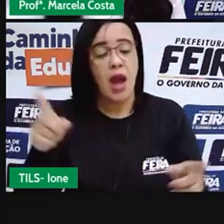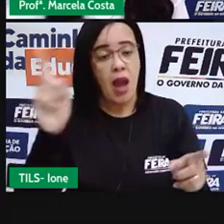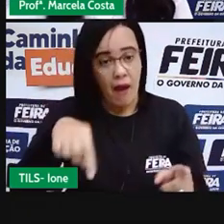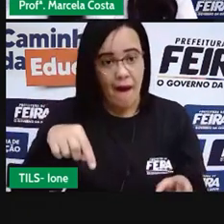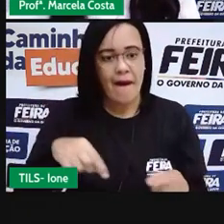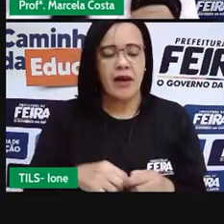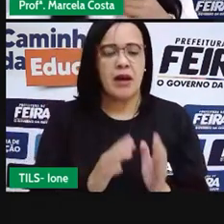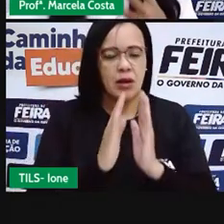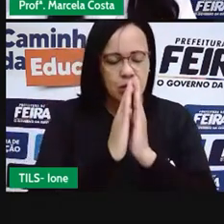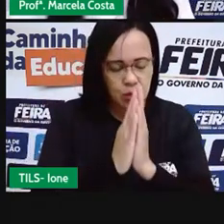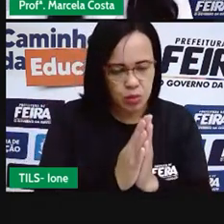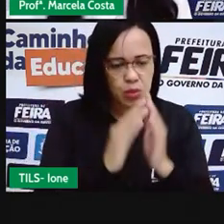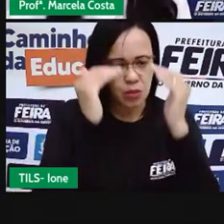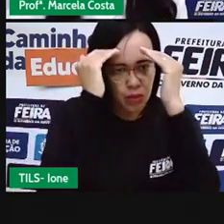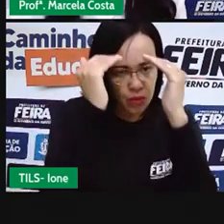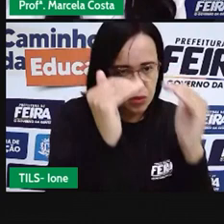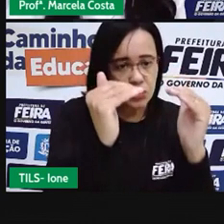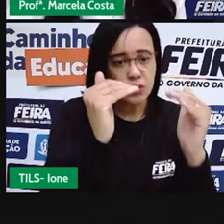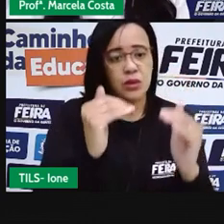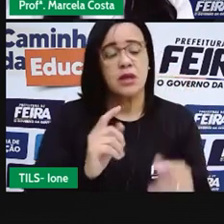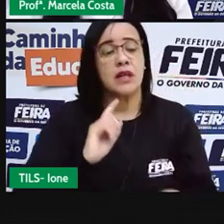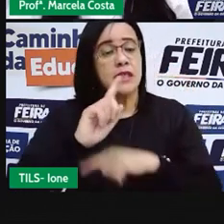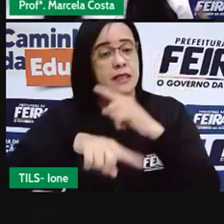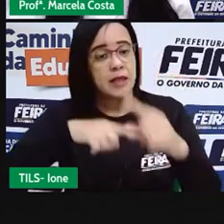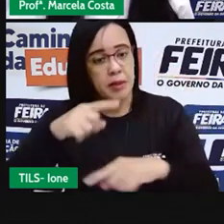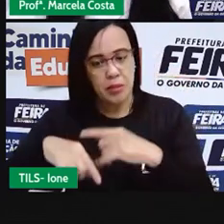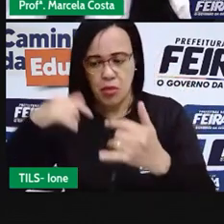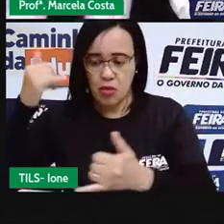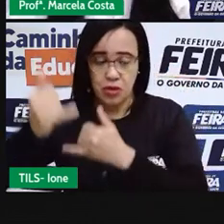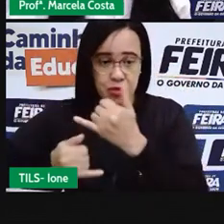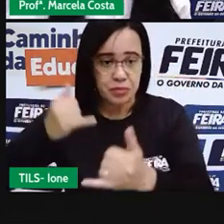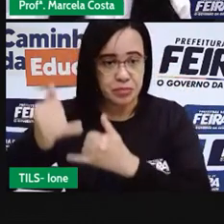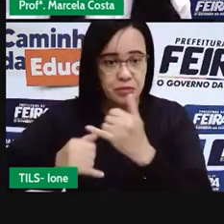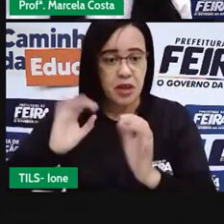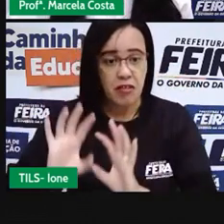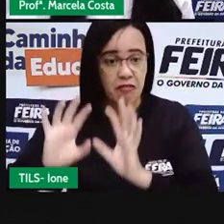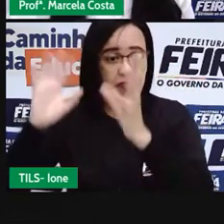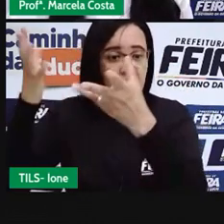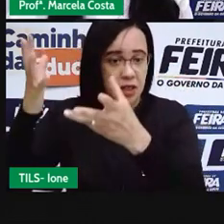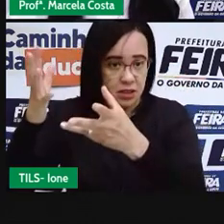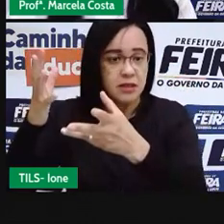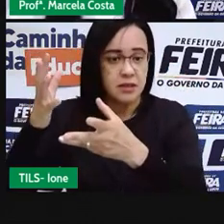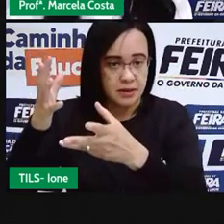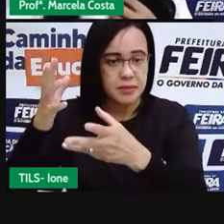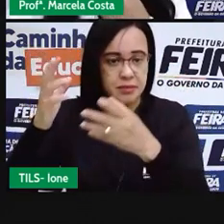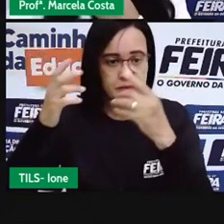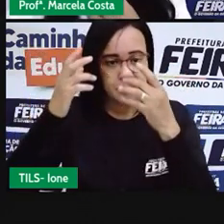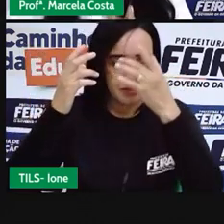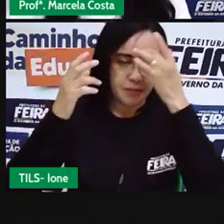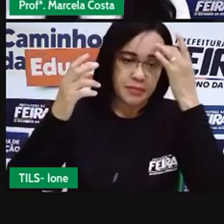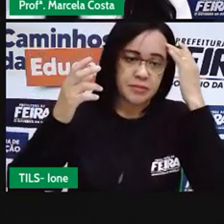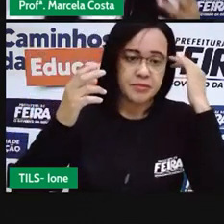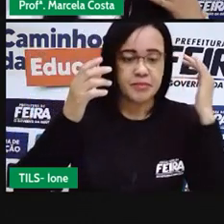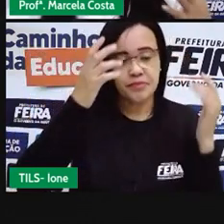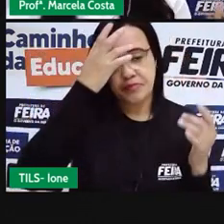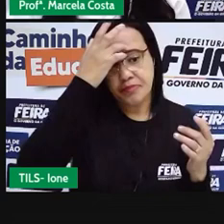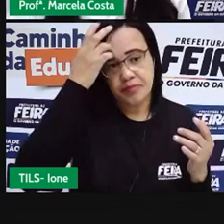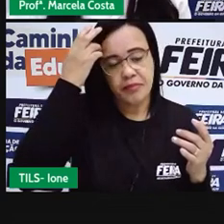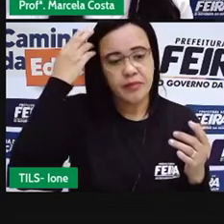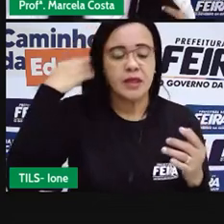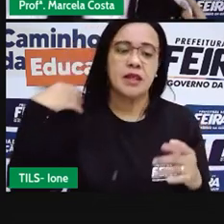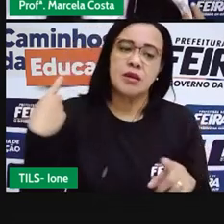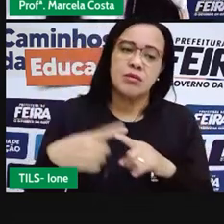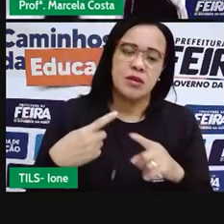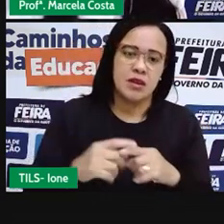parte profana. Além dos bandos anunciadores, que eram formados por jovens mascarados,